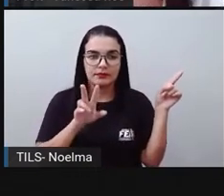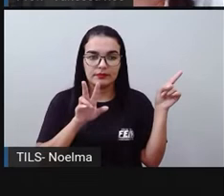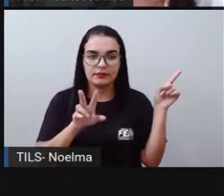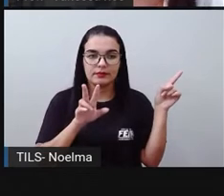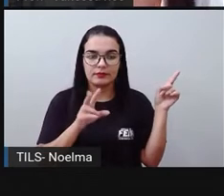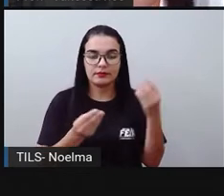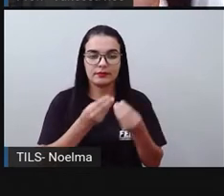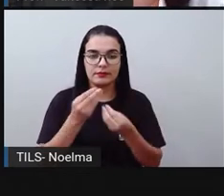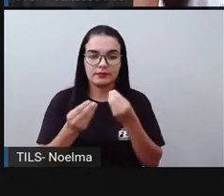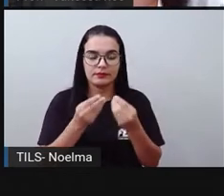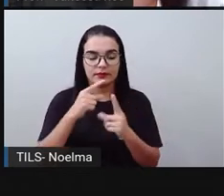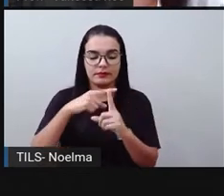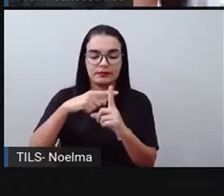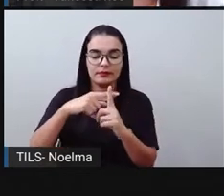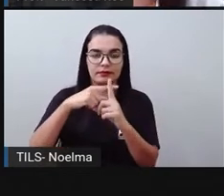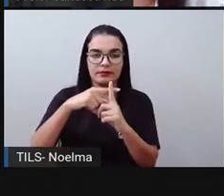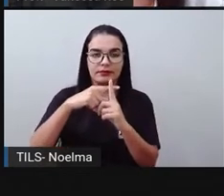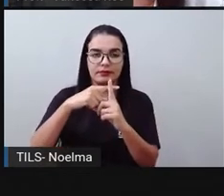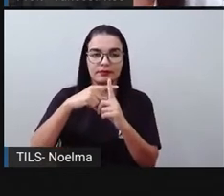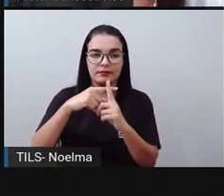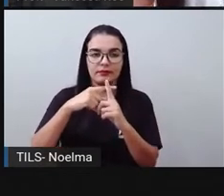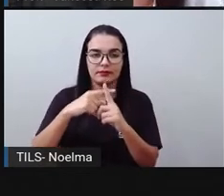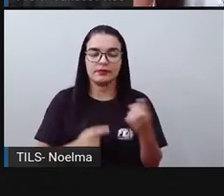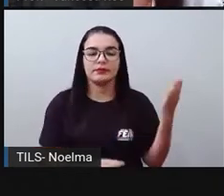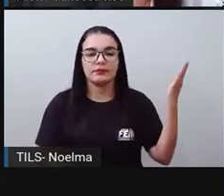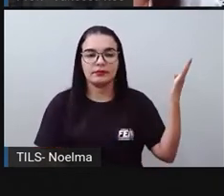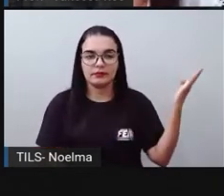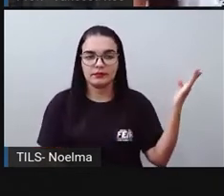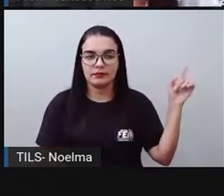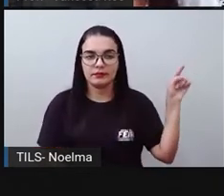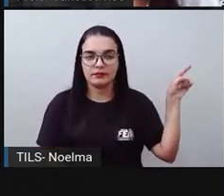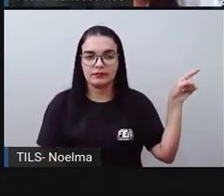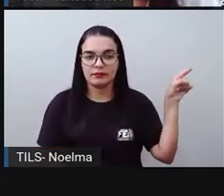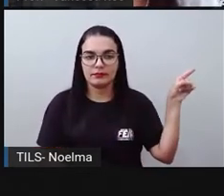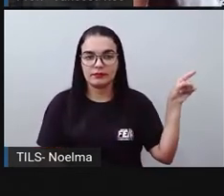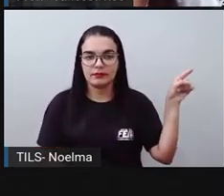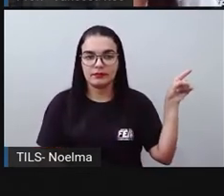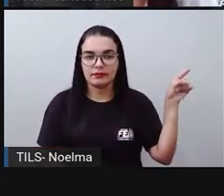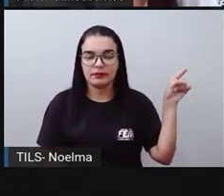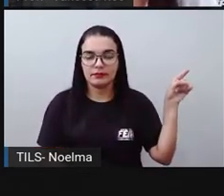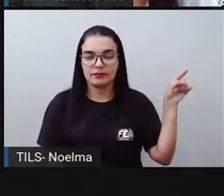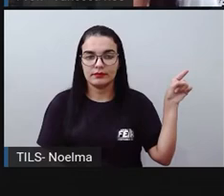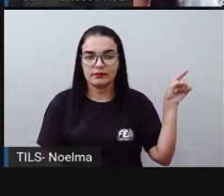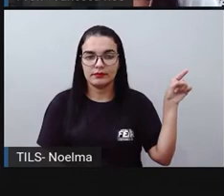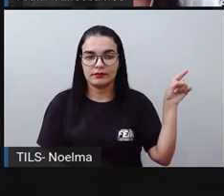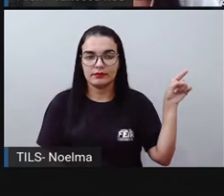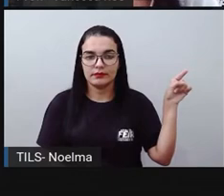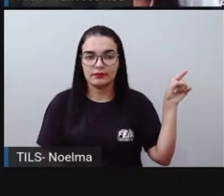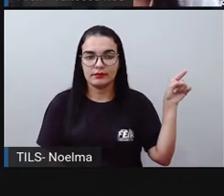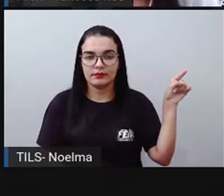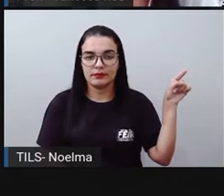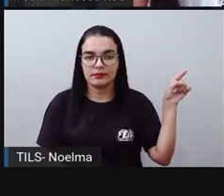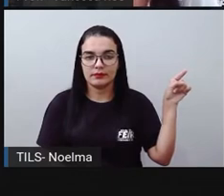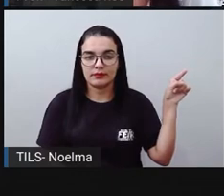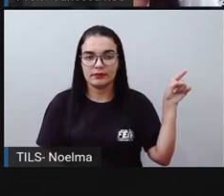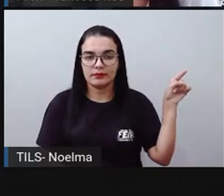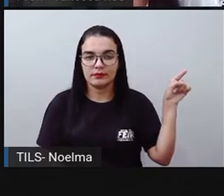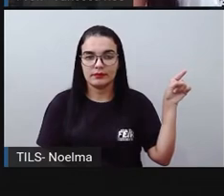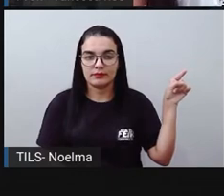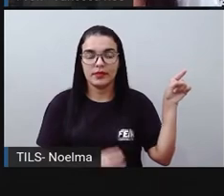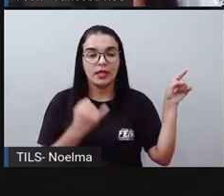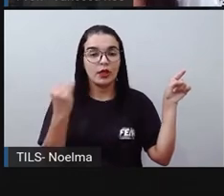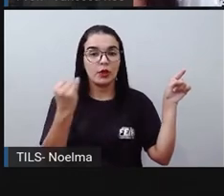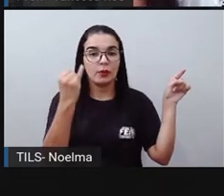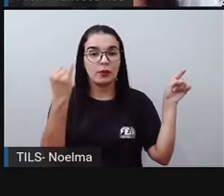adição, a gente arma a continha e ela fica dessa forma. O que é importante observarmos? Que elas